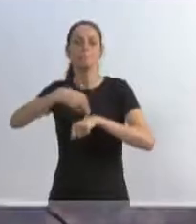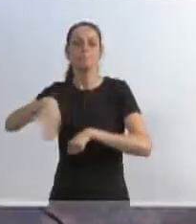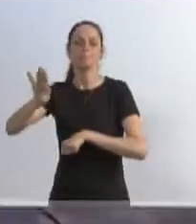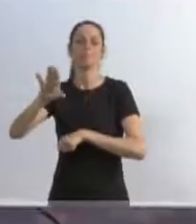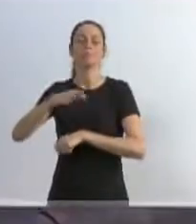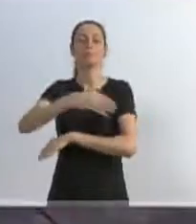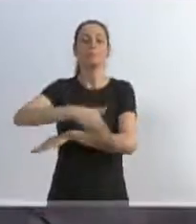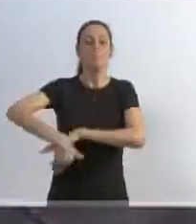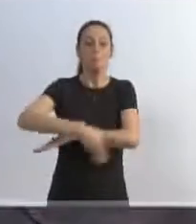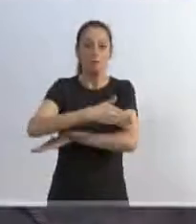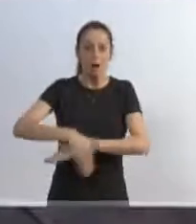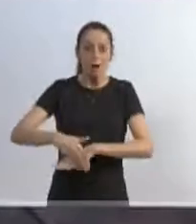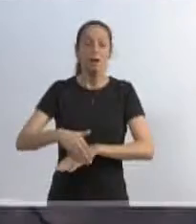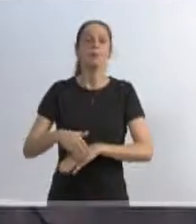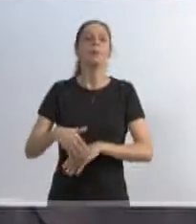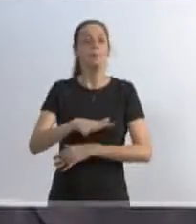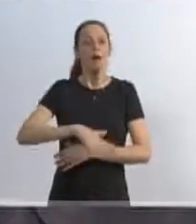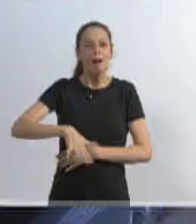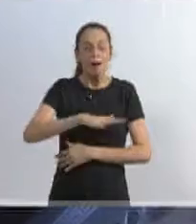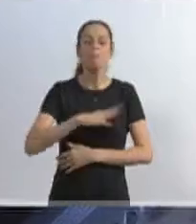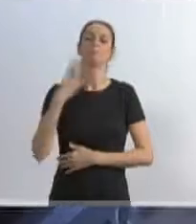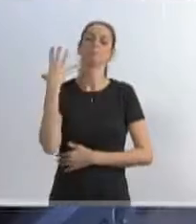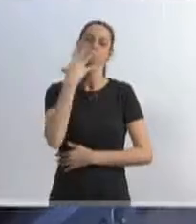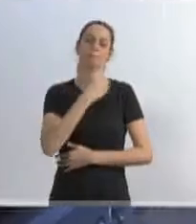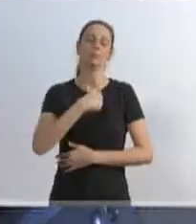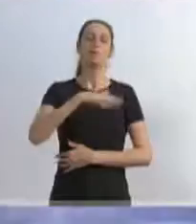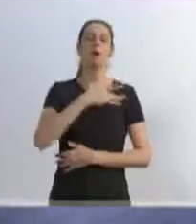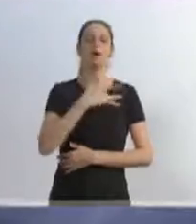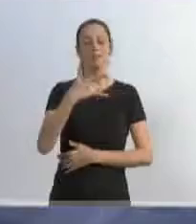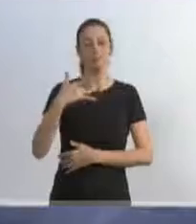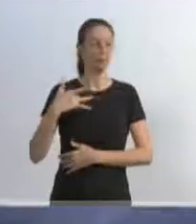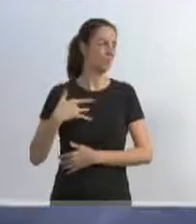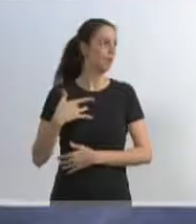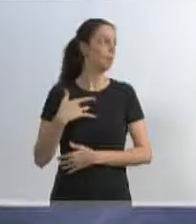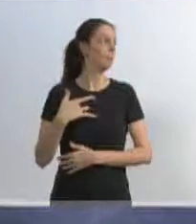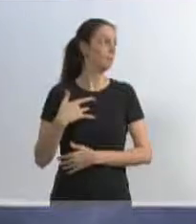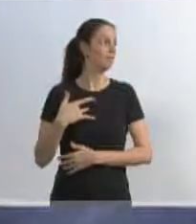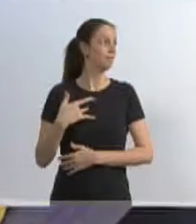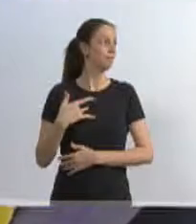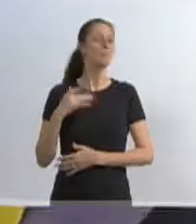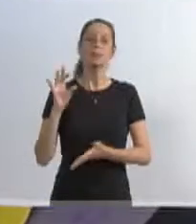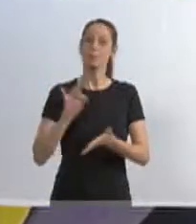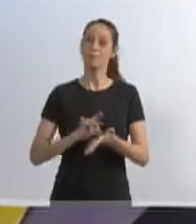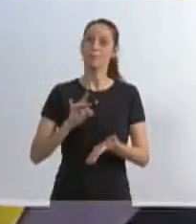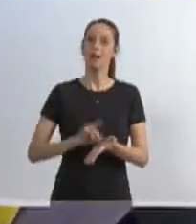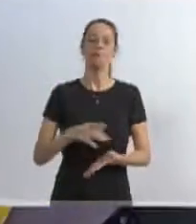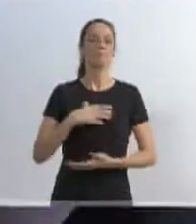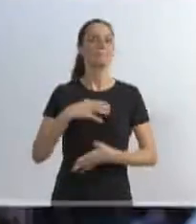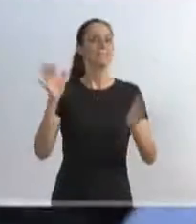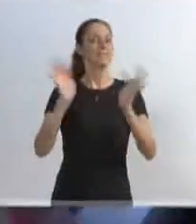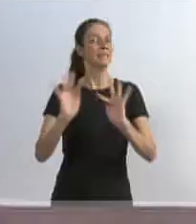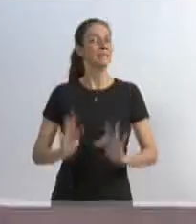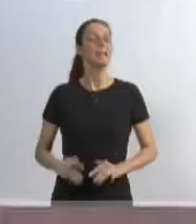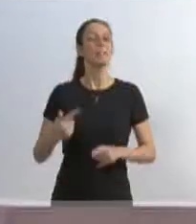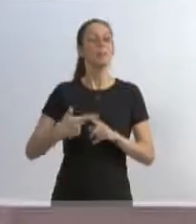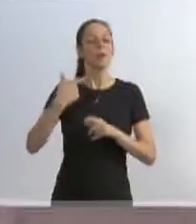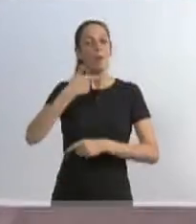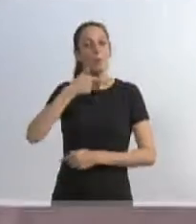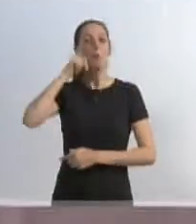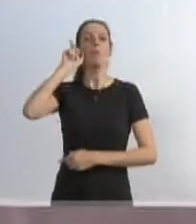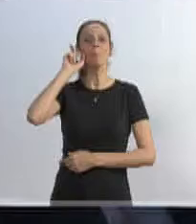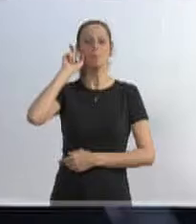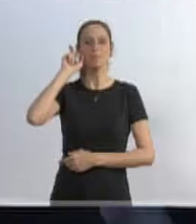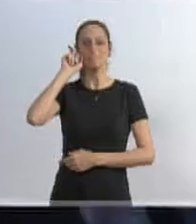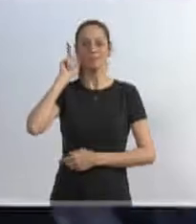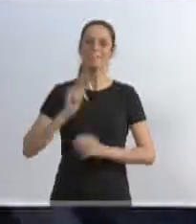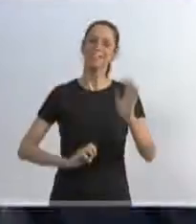bairro da Itapava Central mais saudável. E tendo que, dessa forma, e fico muito feliz, porque ontem, 11